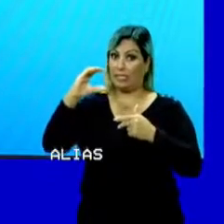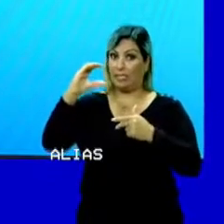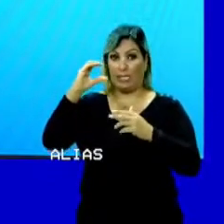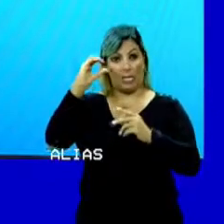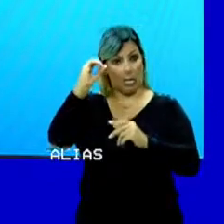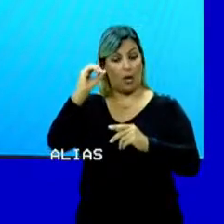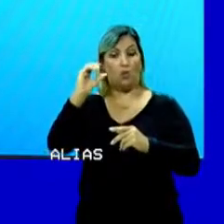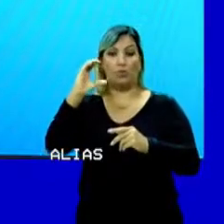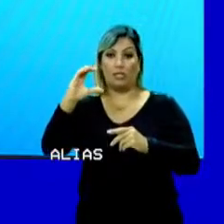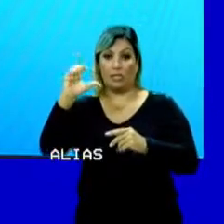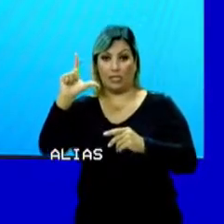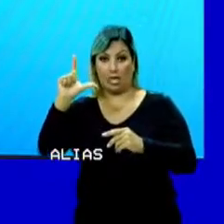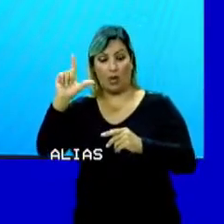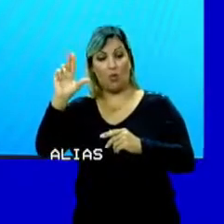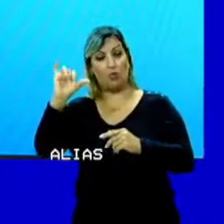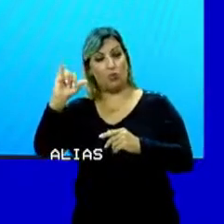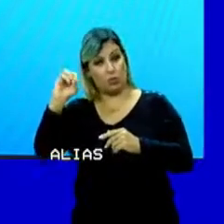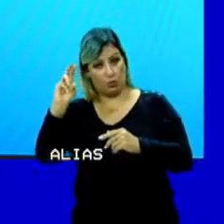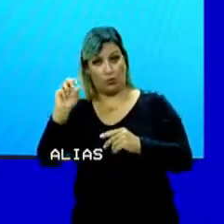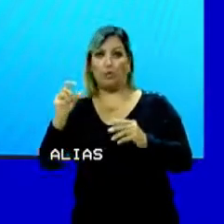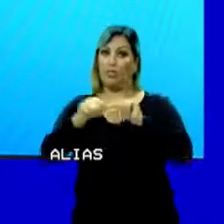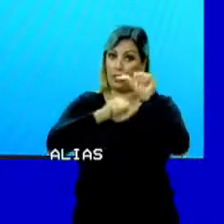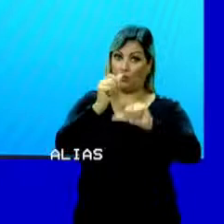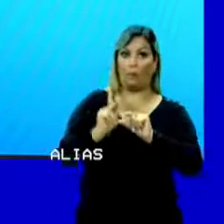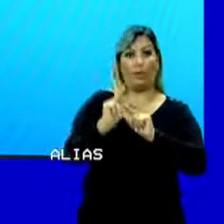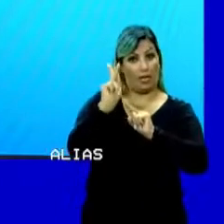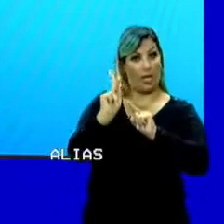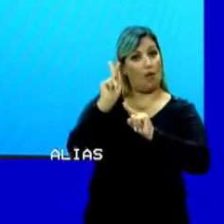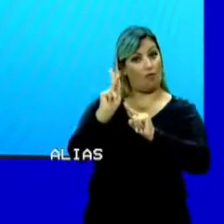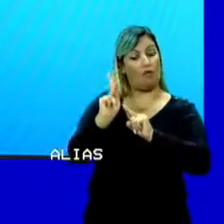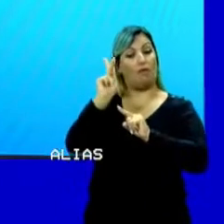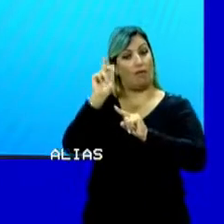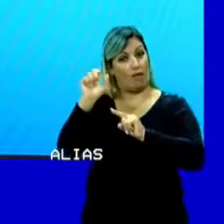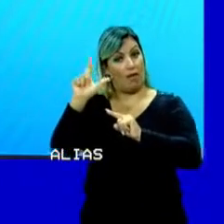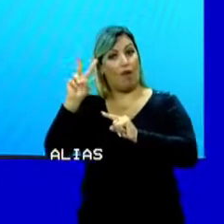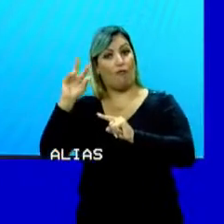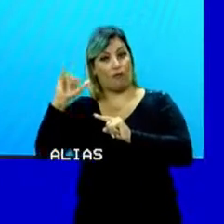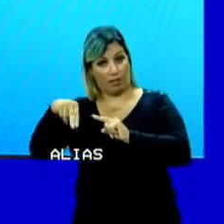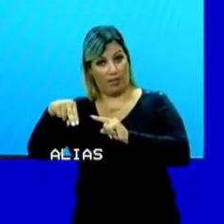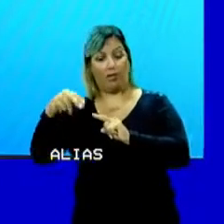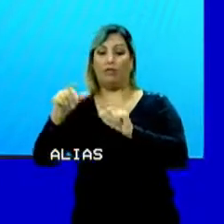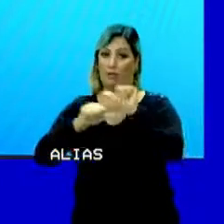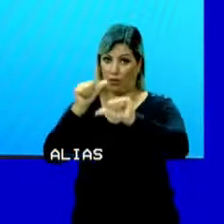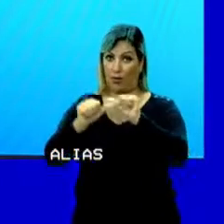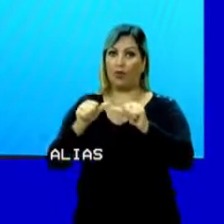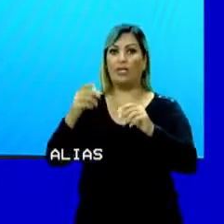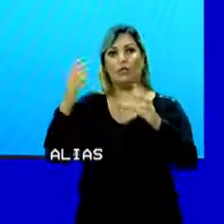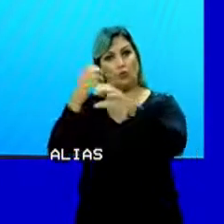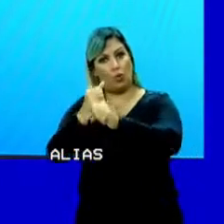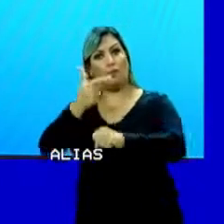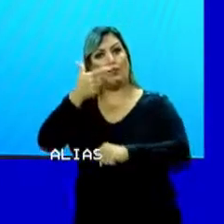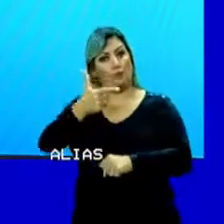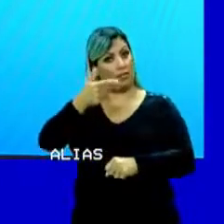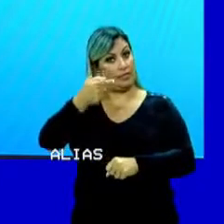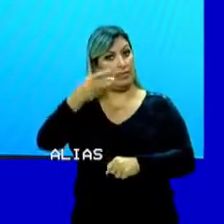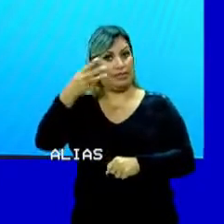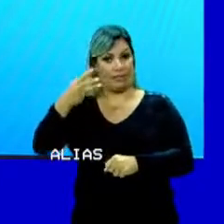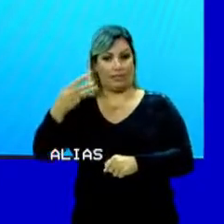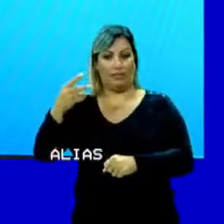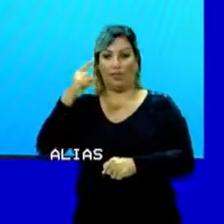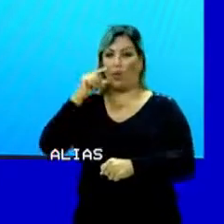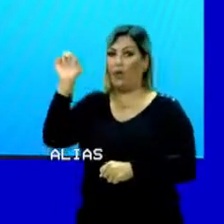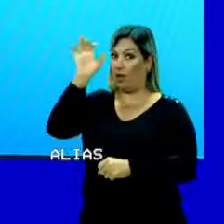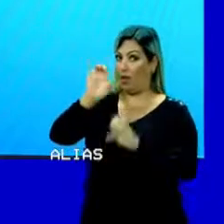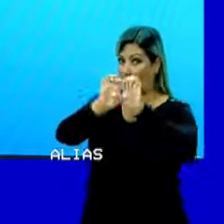Faça a conversão para Kelvin. Como proceder, professor Silvio? Sempre somai-vos com 273. Colocando na